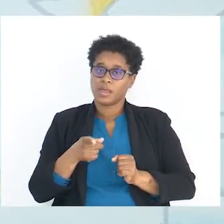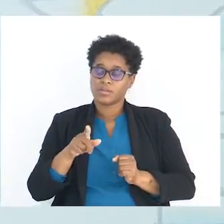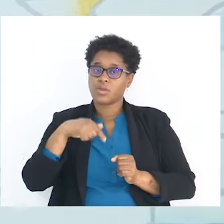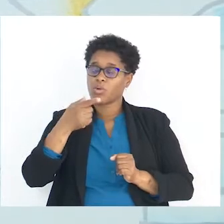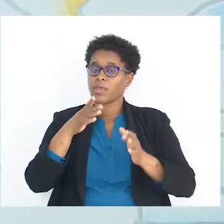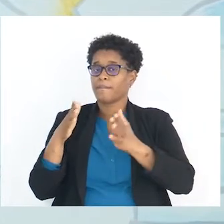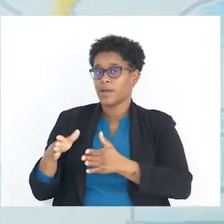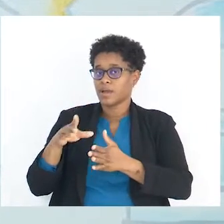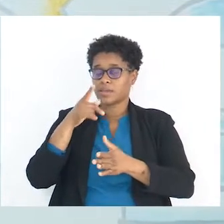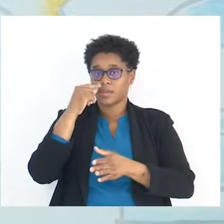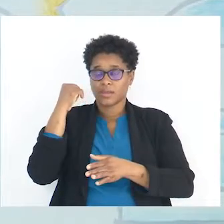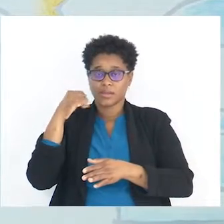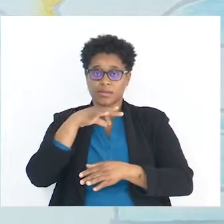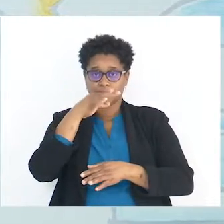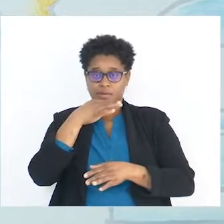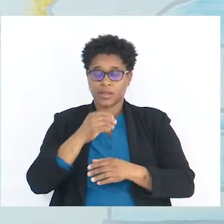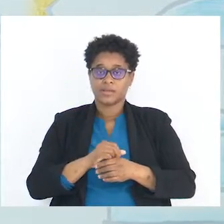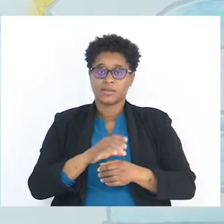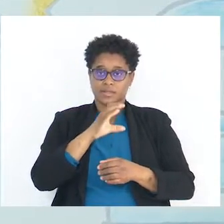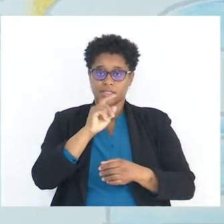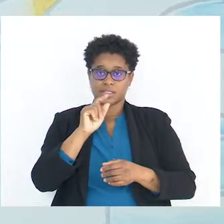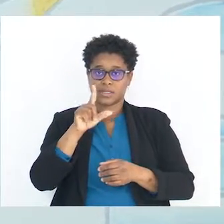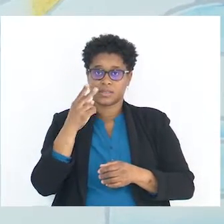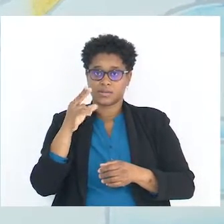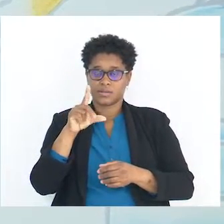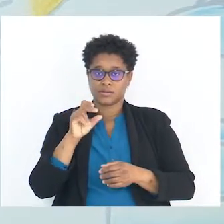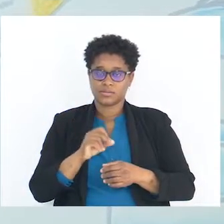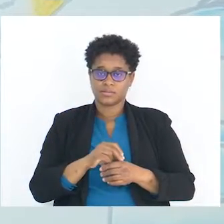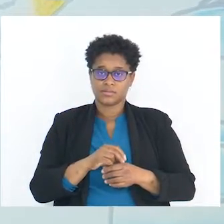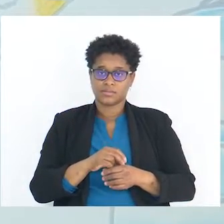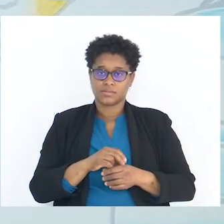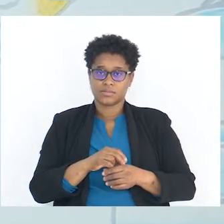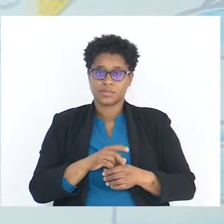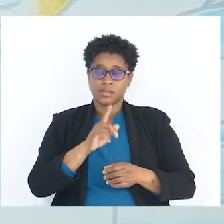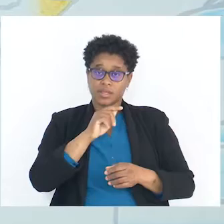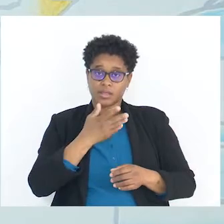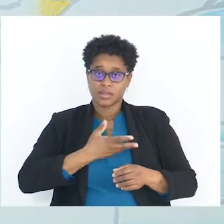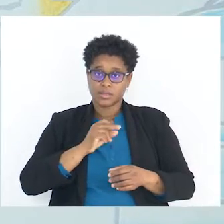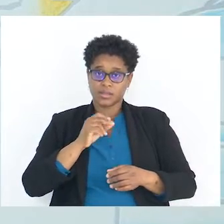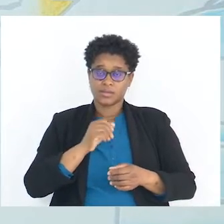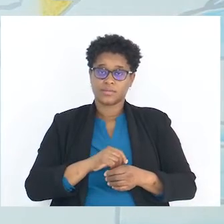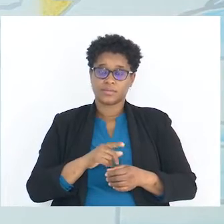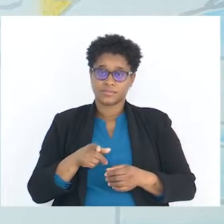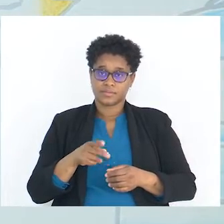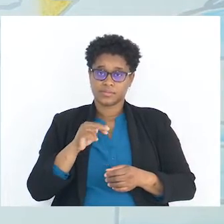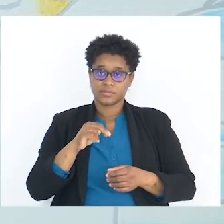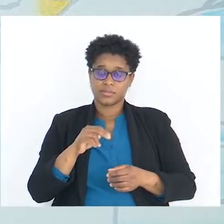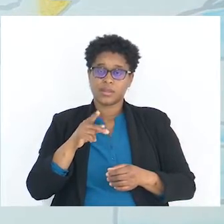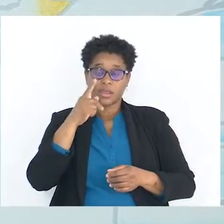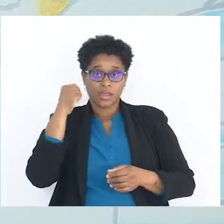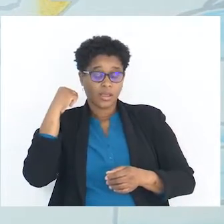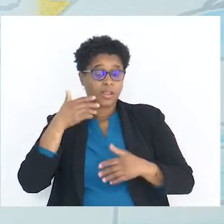Então, esta é a outra parte que ele fala da cero e da noradrenalina.